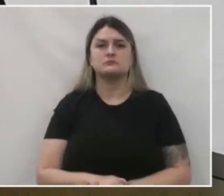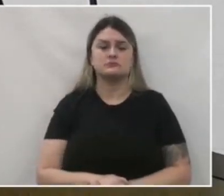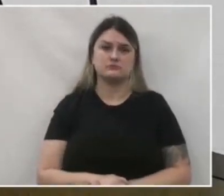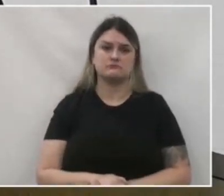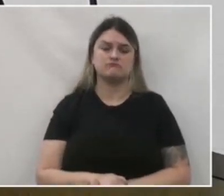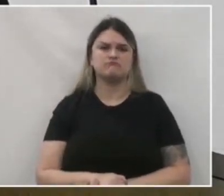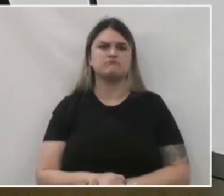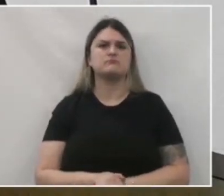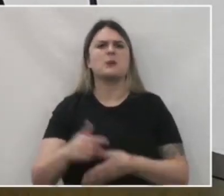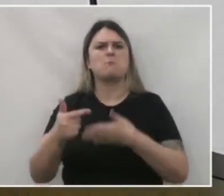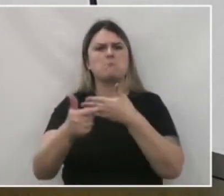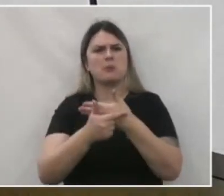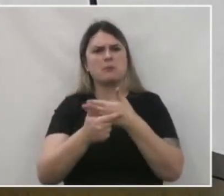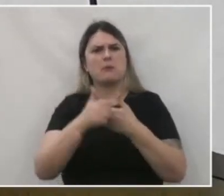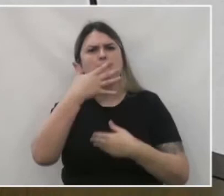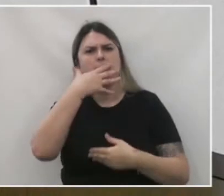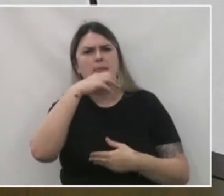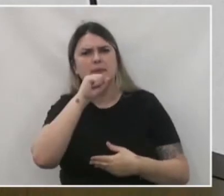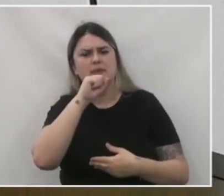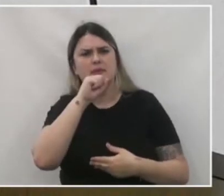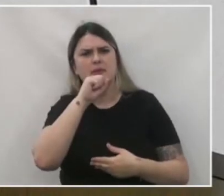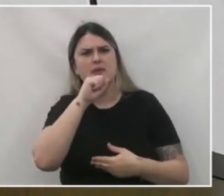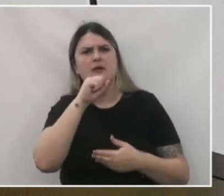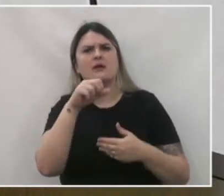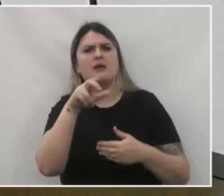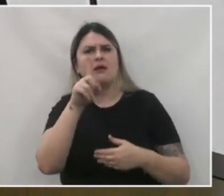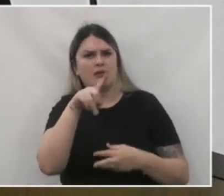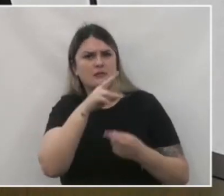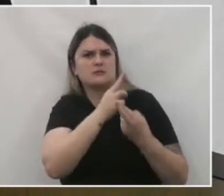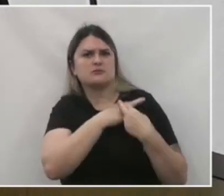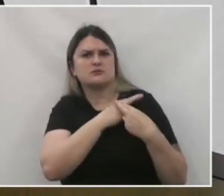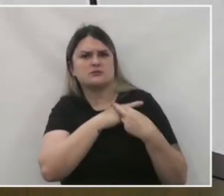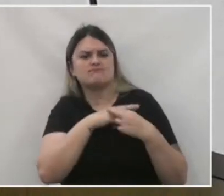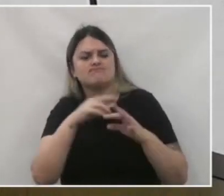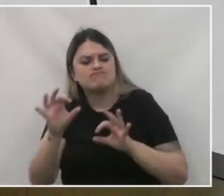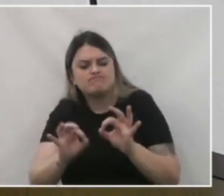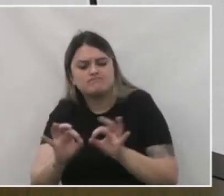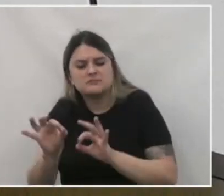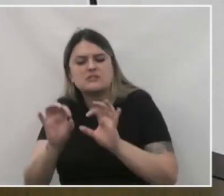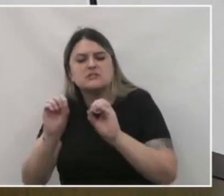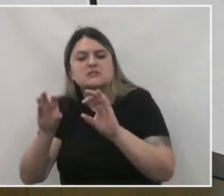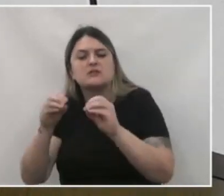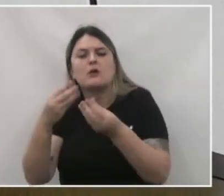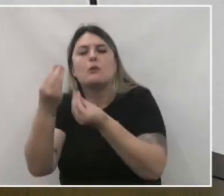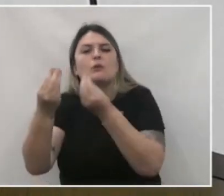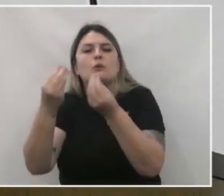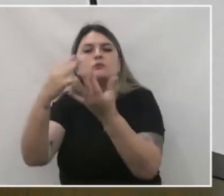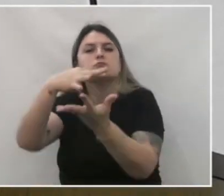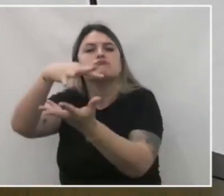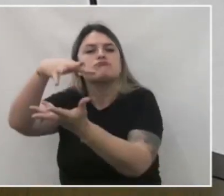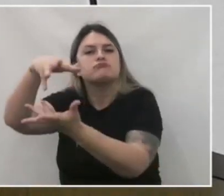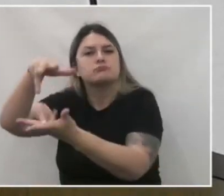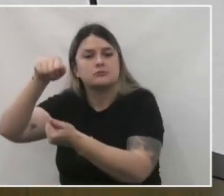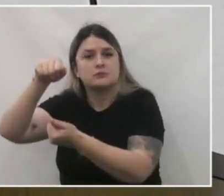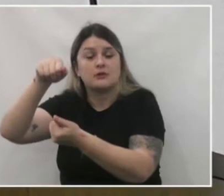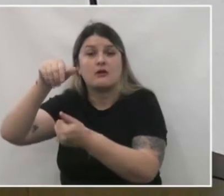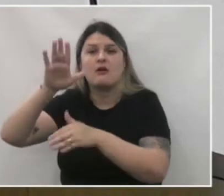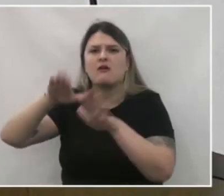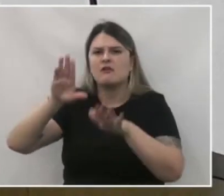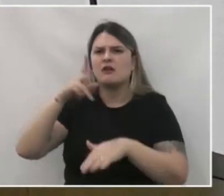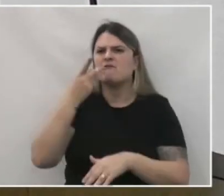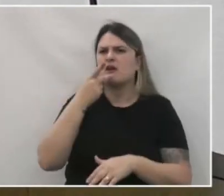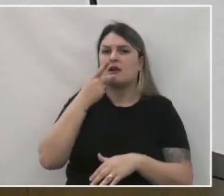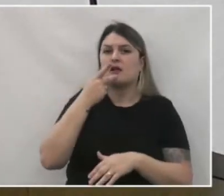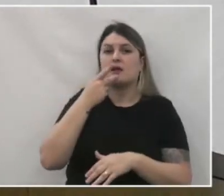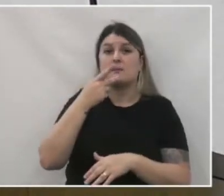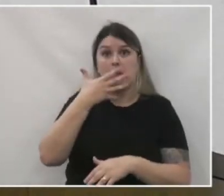É a função paterna, então, a responsável por preparar a criança para o mundo externo. E isso irá ocorrer muitas vezes dizendo-se